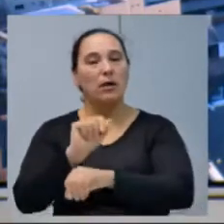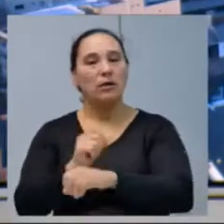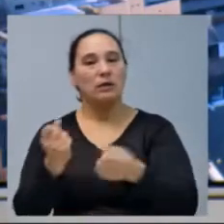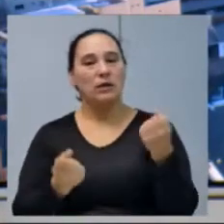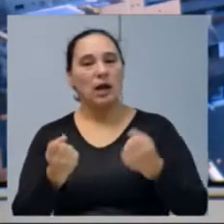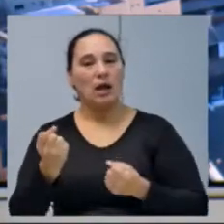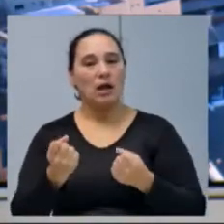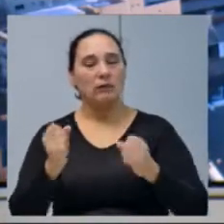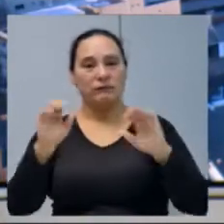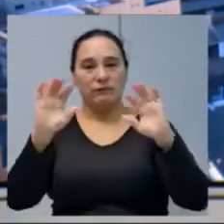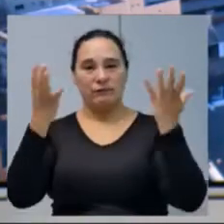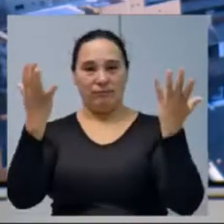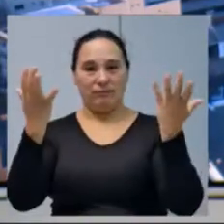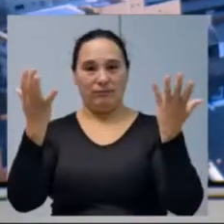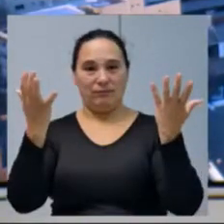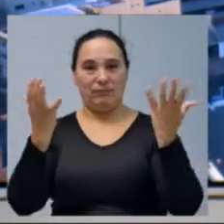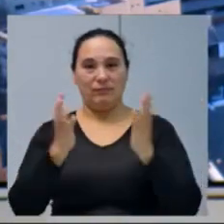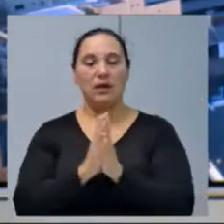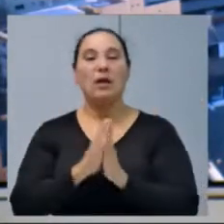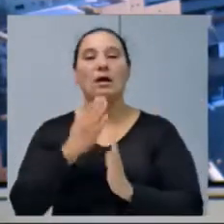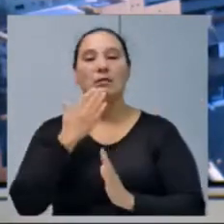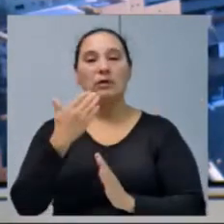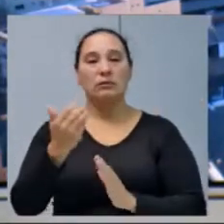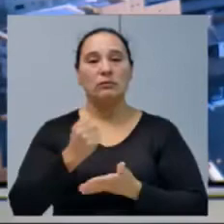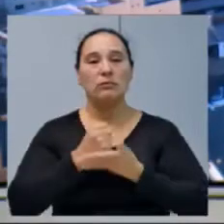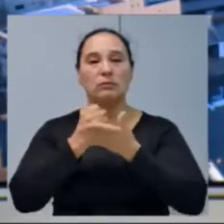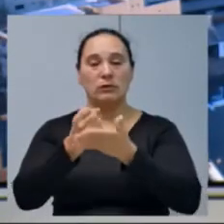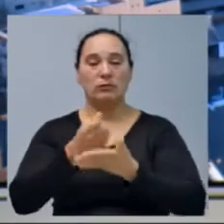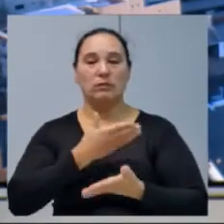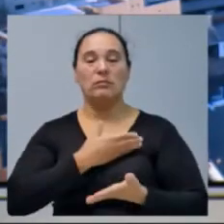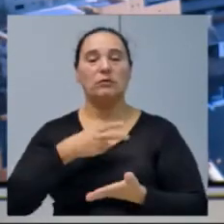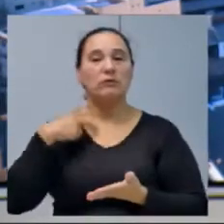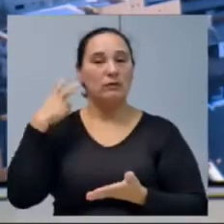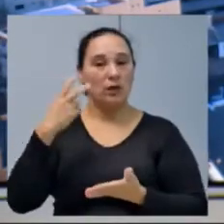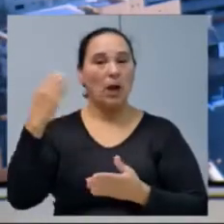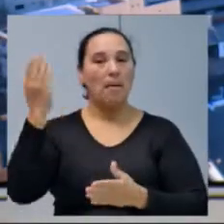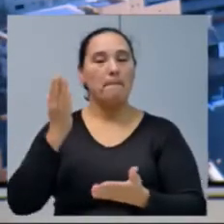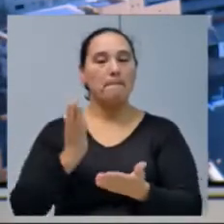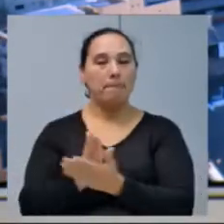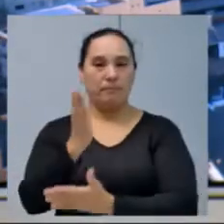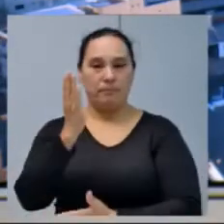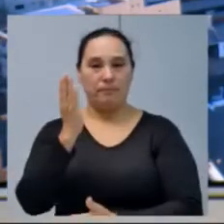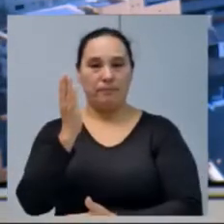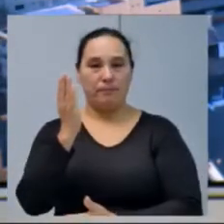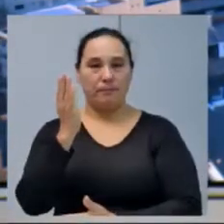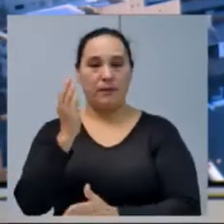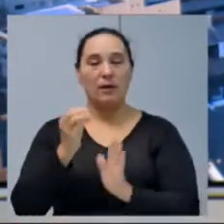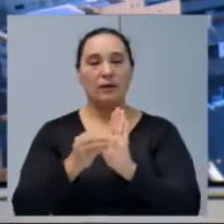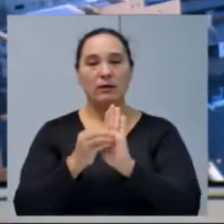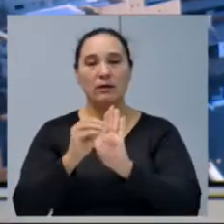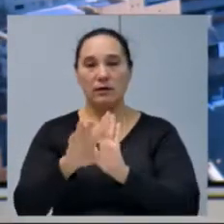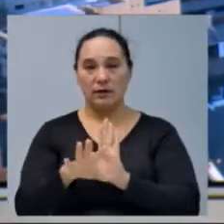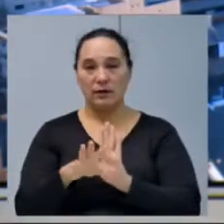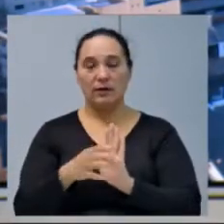em dias de festividade. Então, peço aí o apoio dos colegas para que aprovem essa indicação.